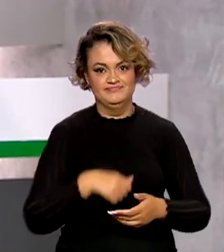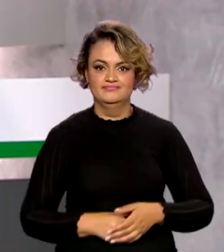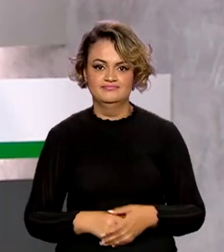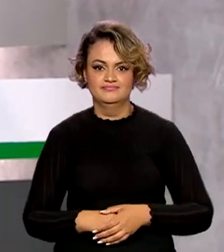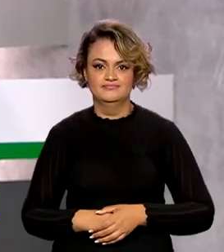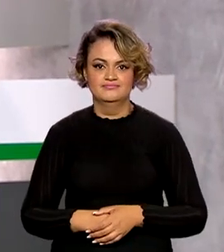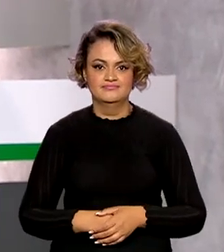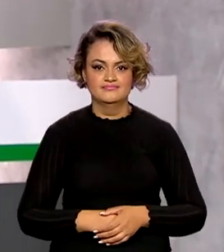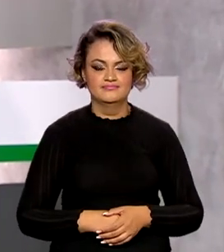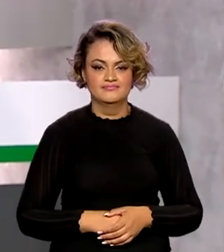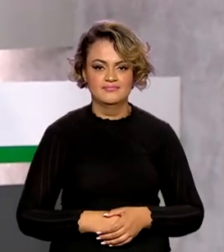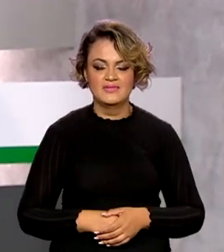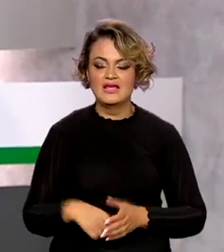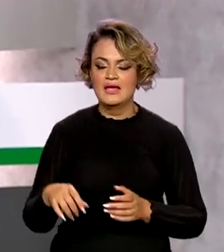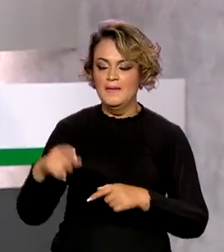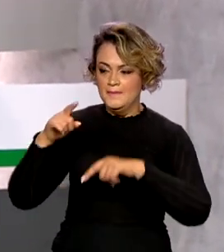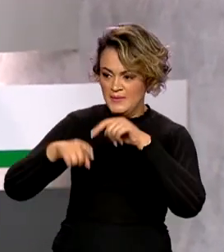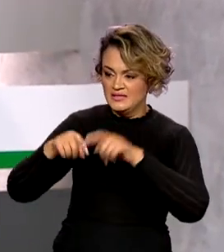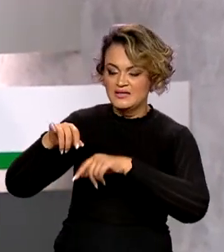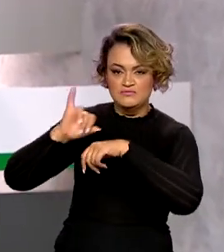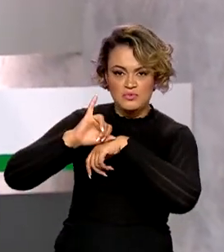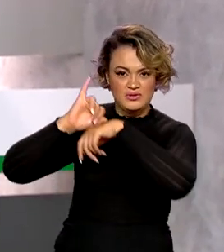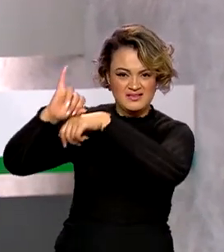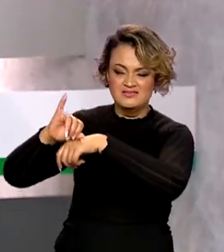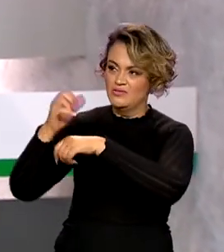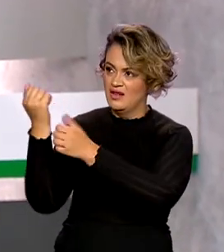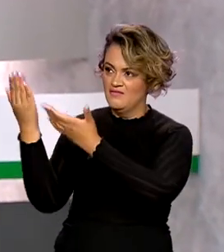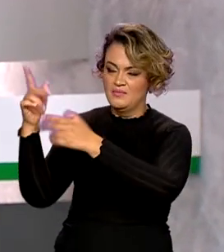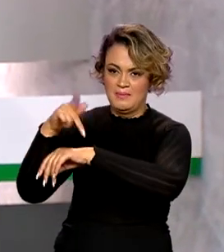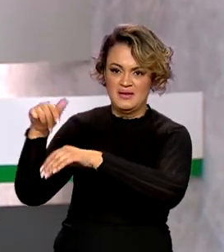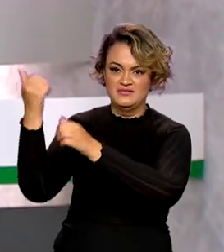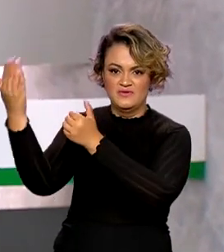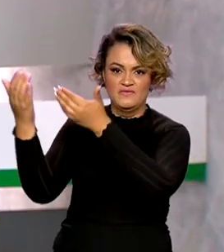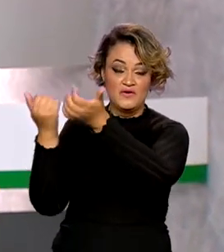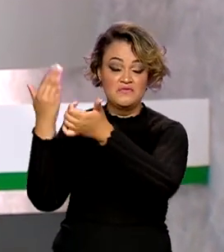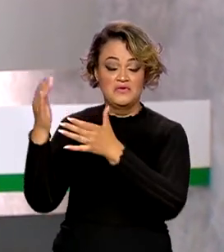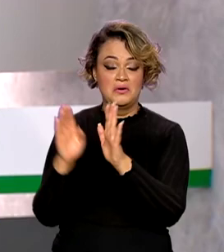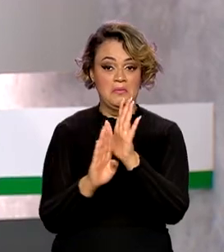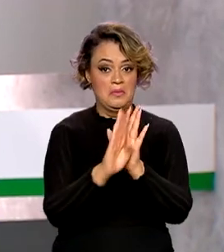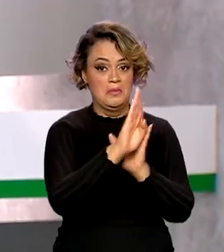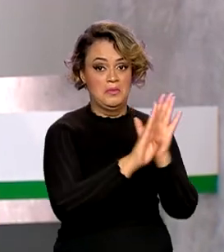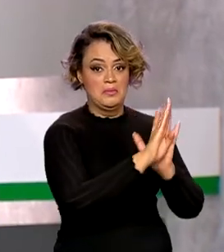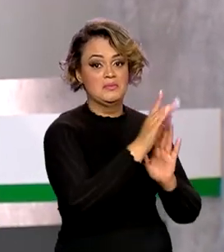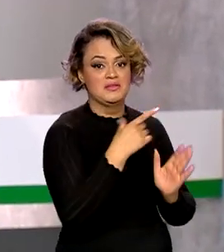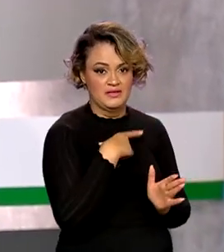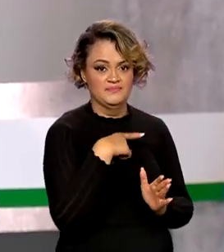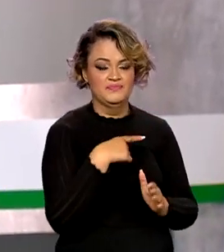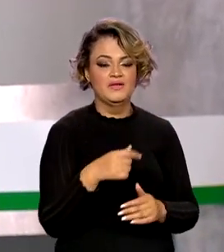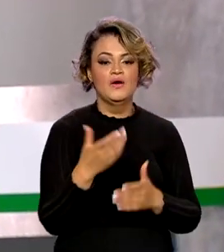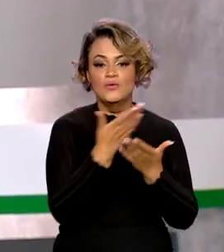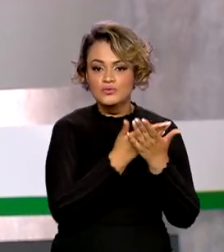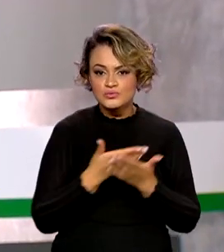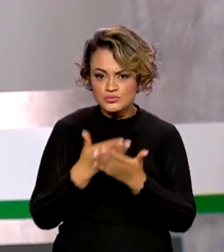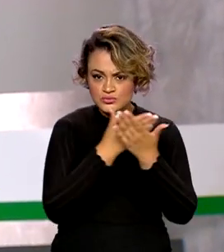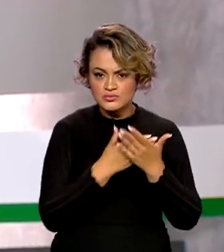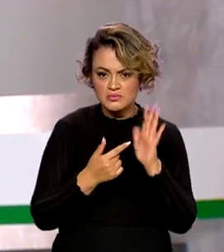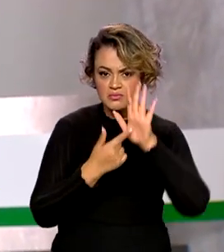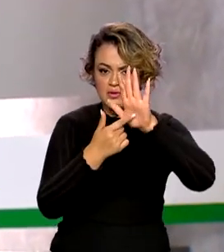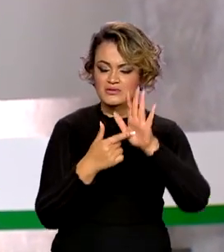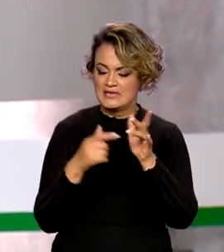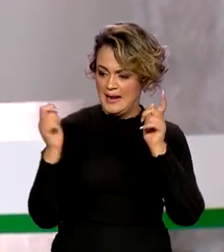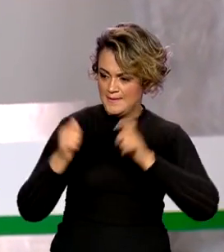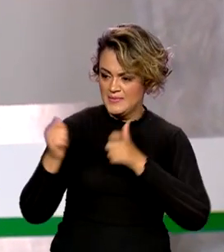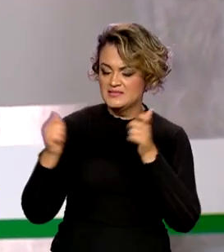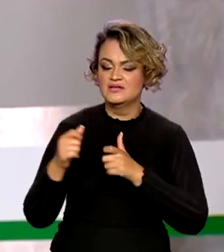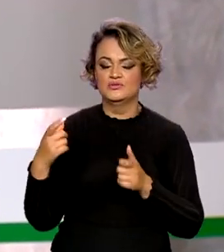As exportações brasileiras vêm crescendo a cada ano. Um estudo mostra a capacidade do setor